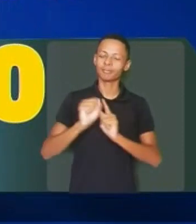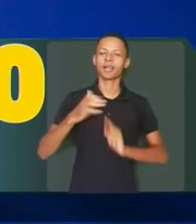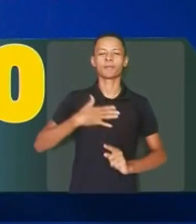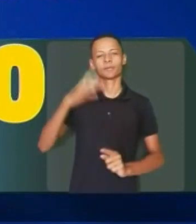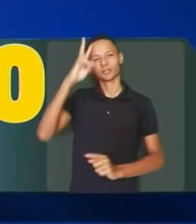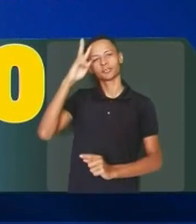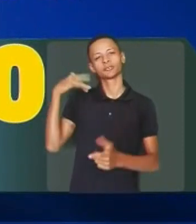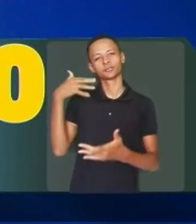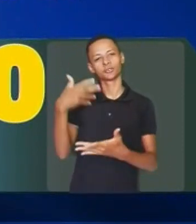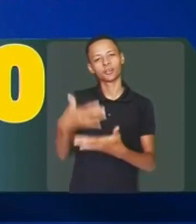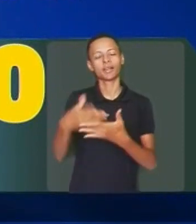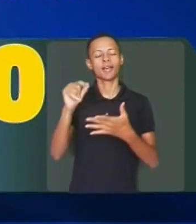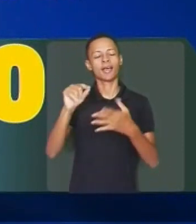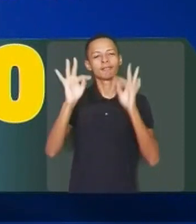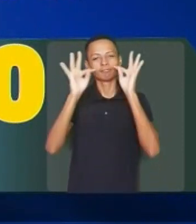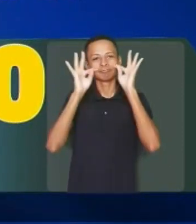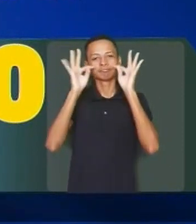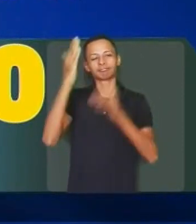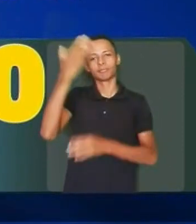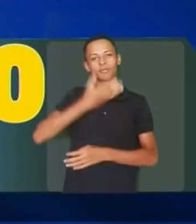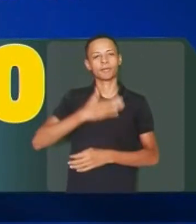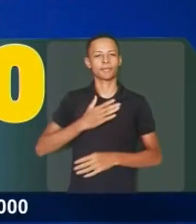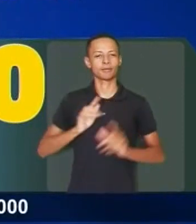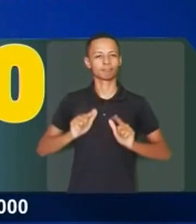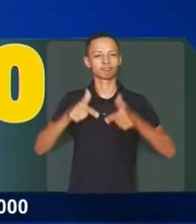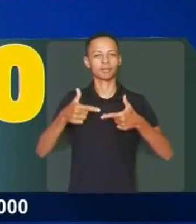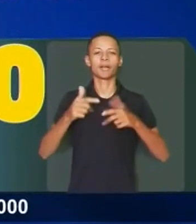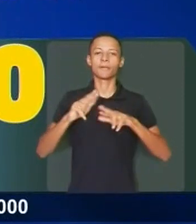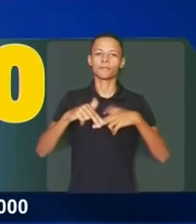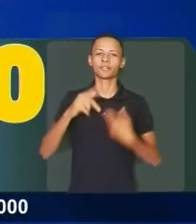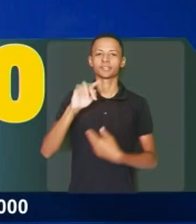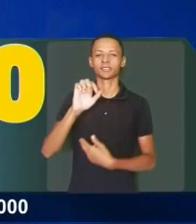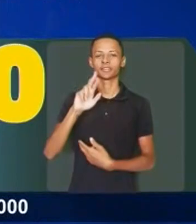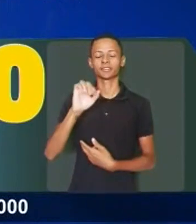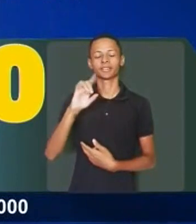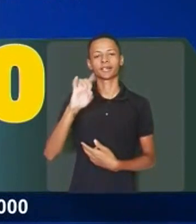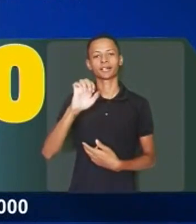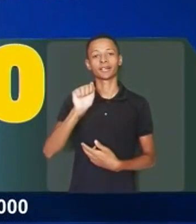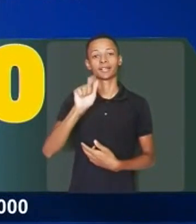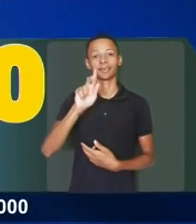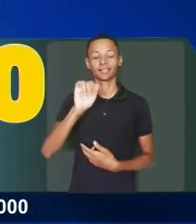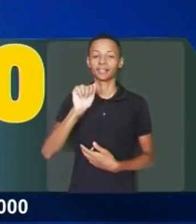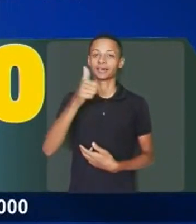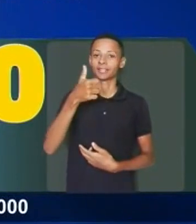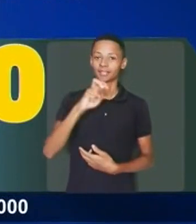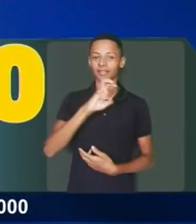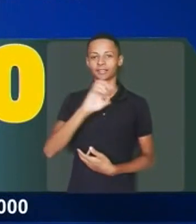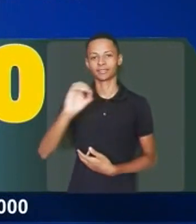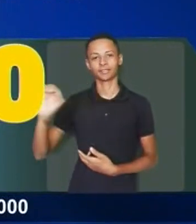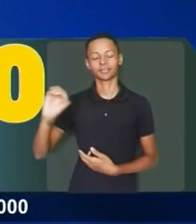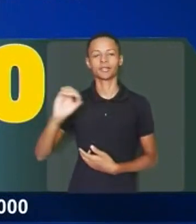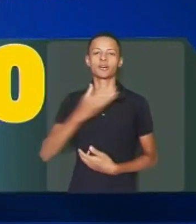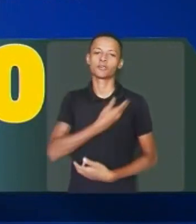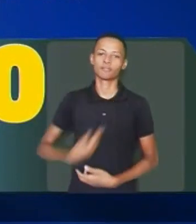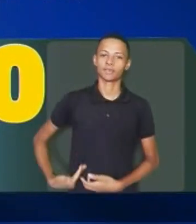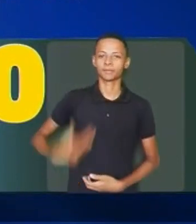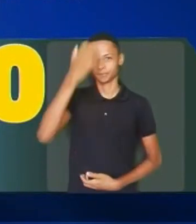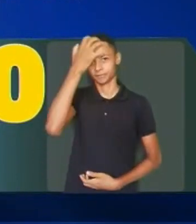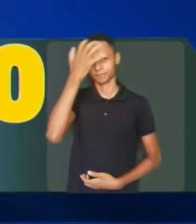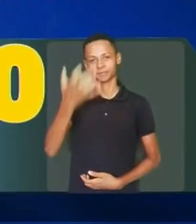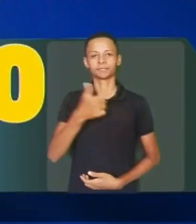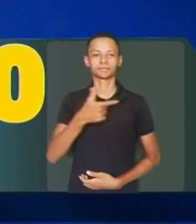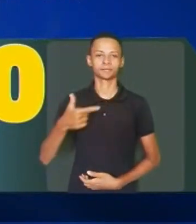Minha história é testemunho de minha garra. Vote Eurica Guiar para deputado estadual. Número 15 mil. Governador